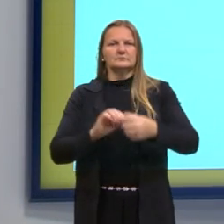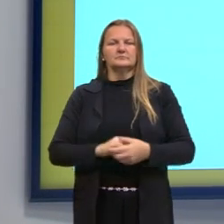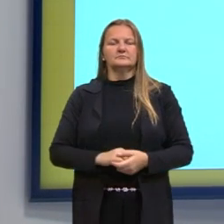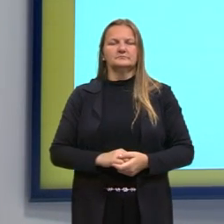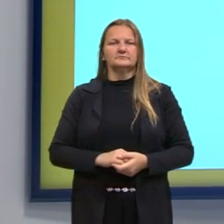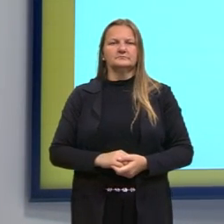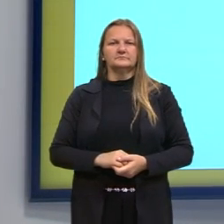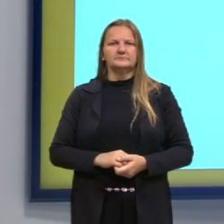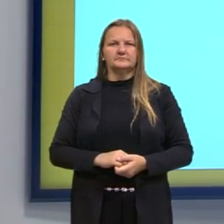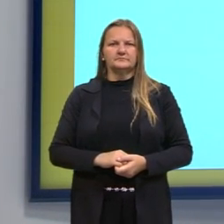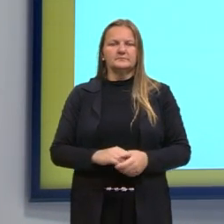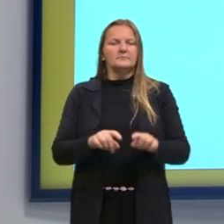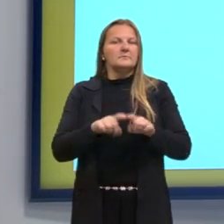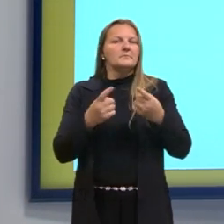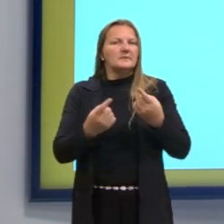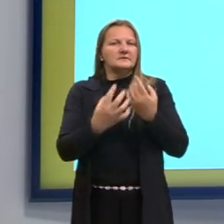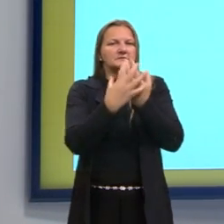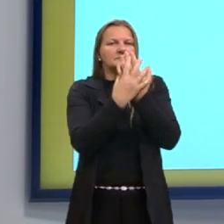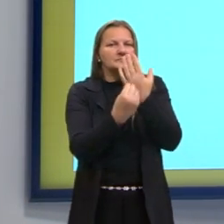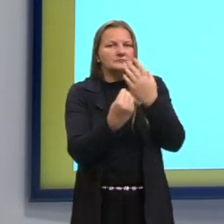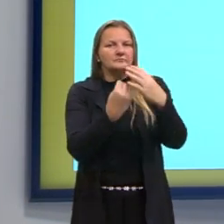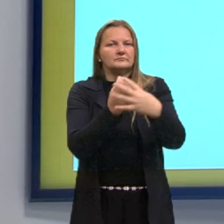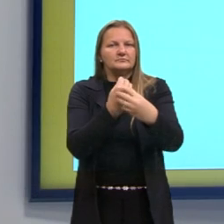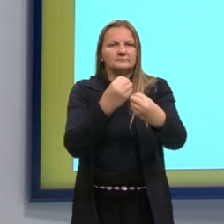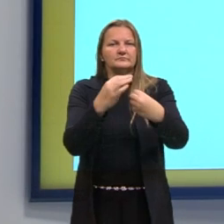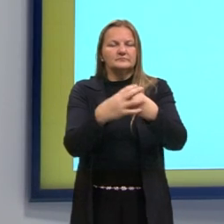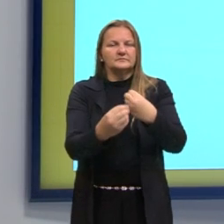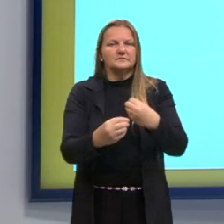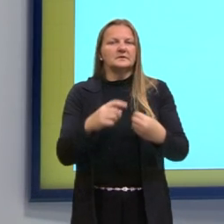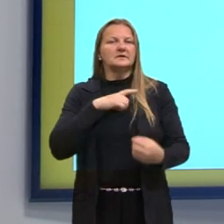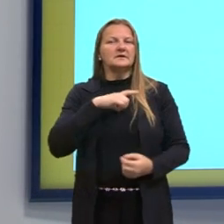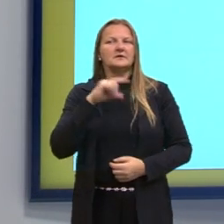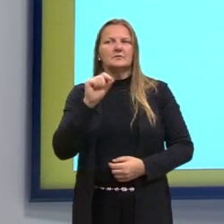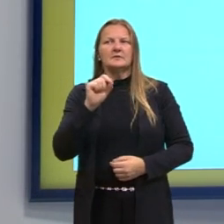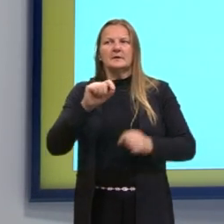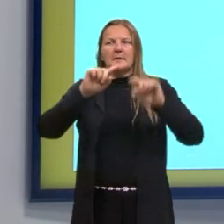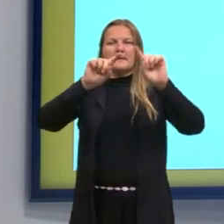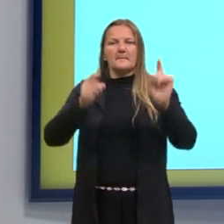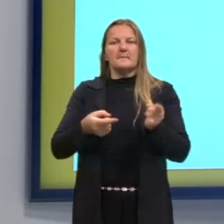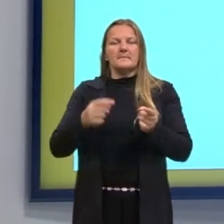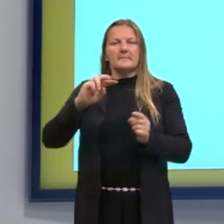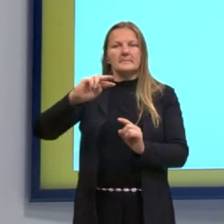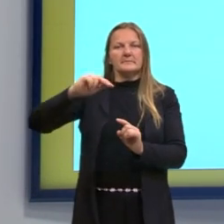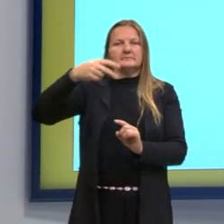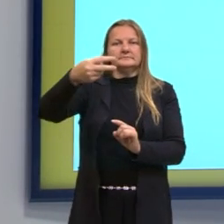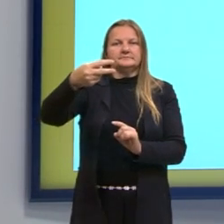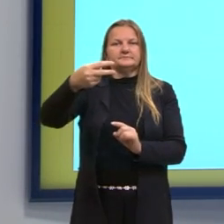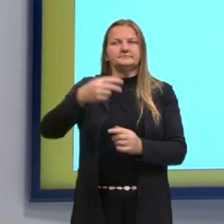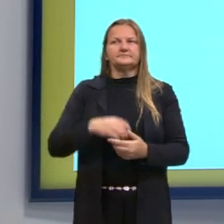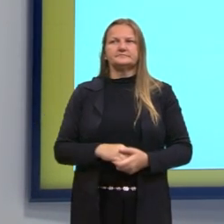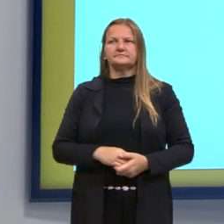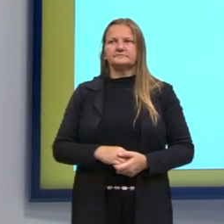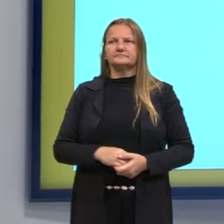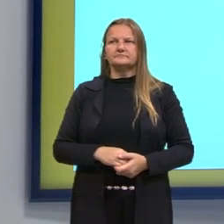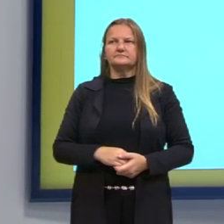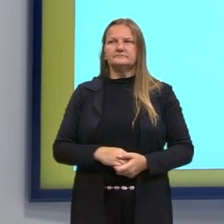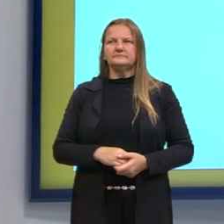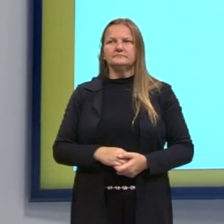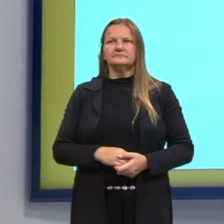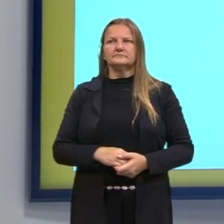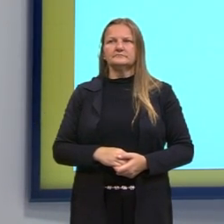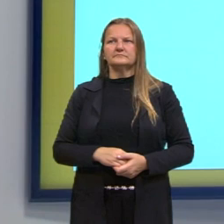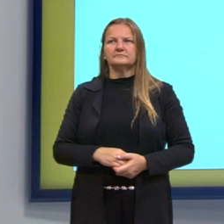Mas, como todas as alternativas, elas tinham uma potência, né, em um expoente, o que que eu